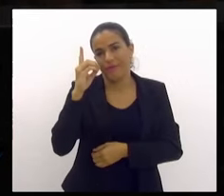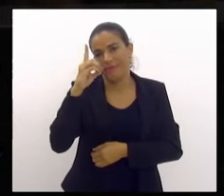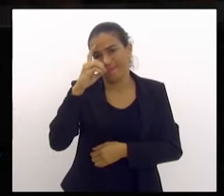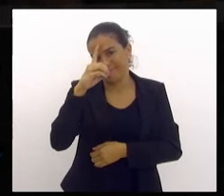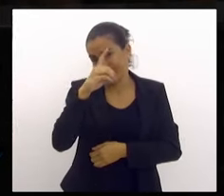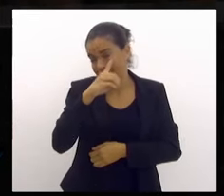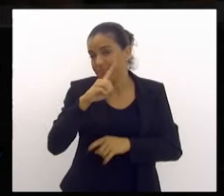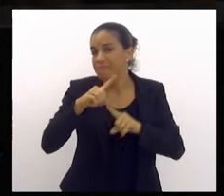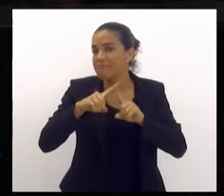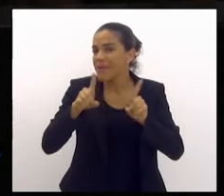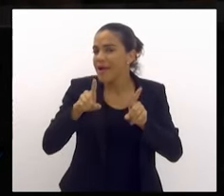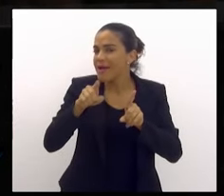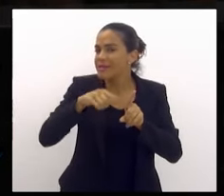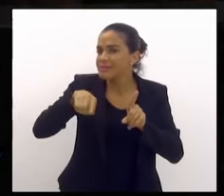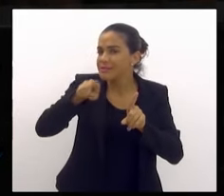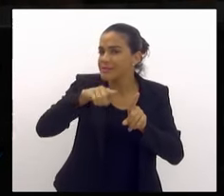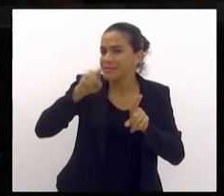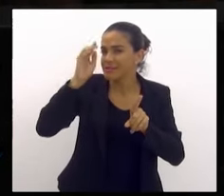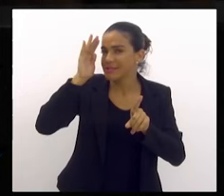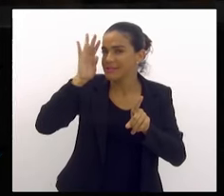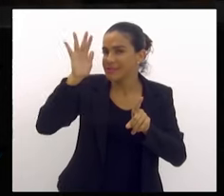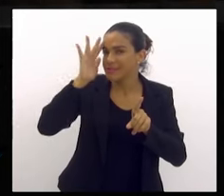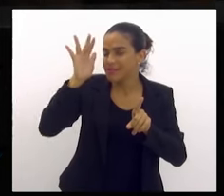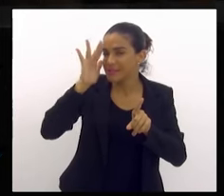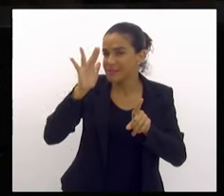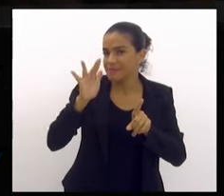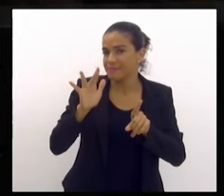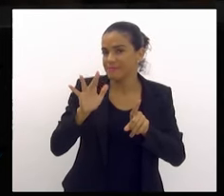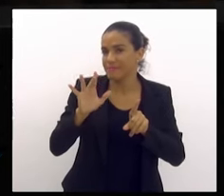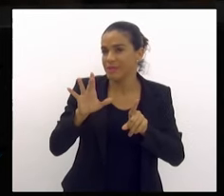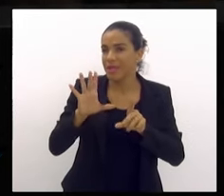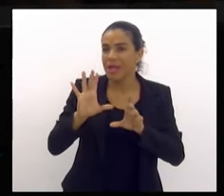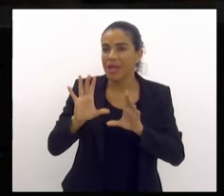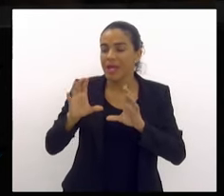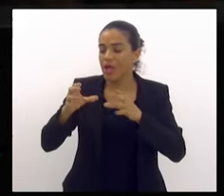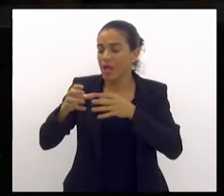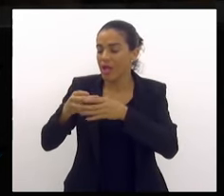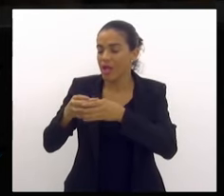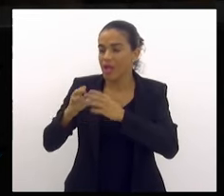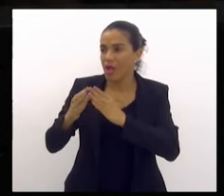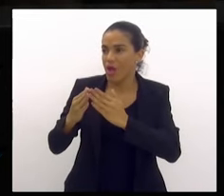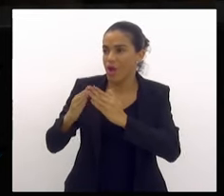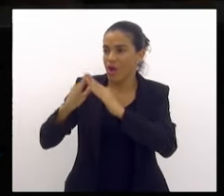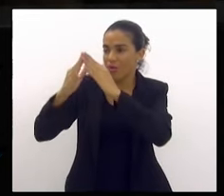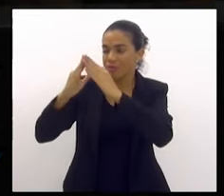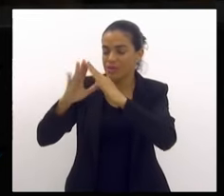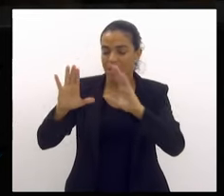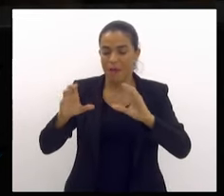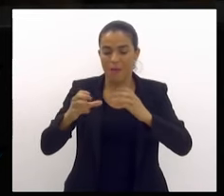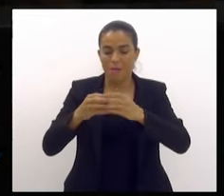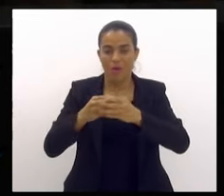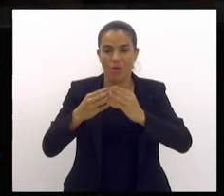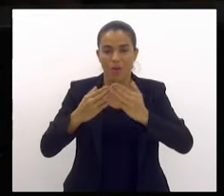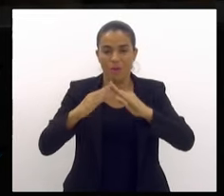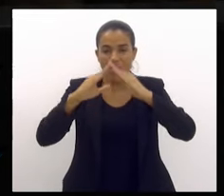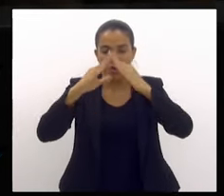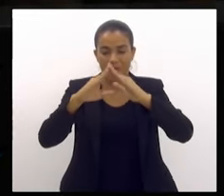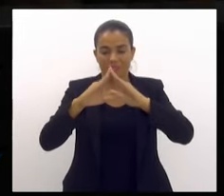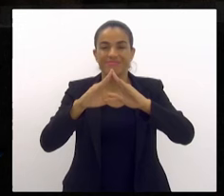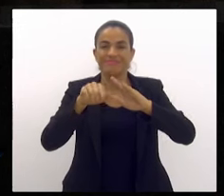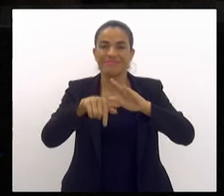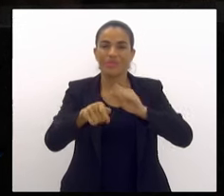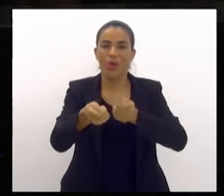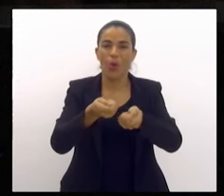mas imagine que cada controle comunitário das forças milicianas